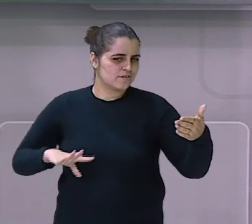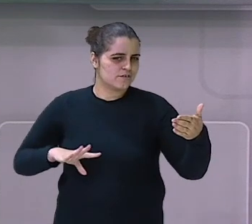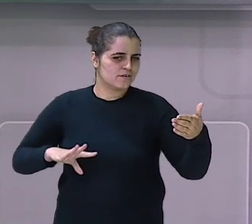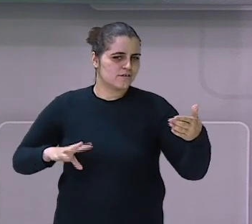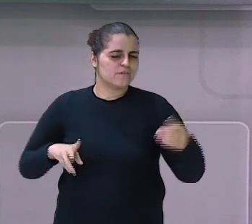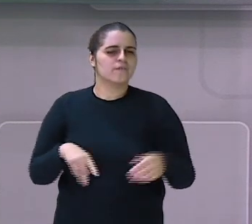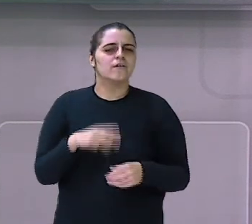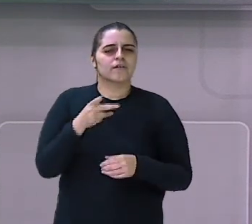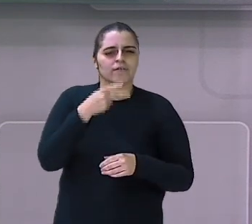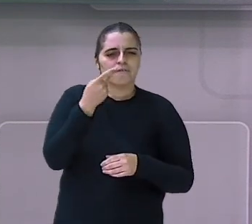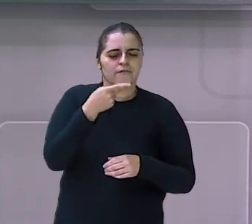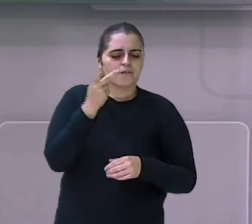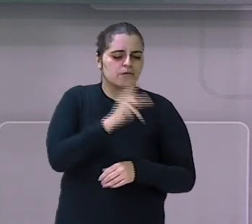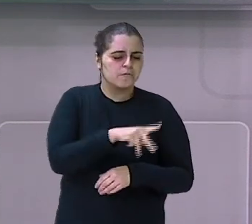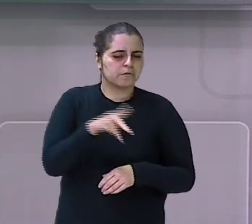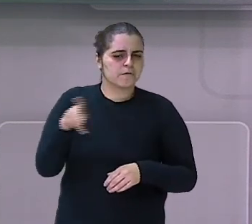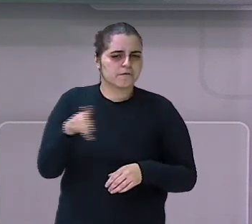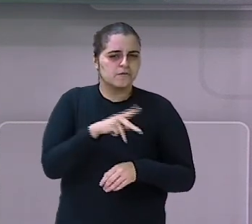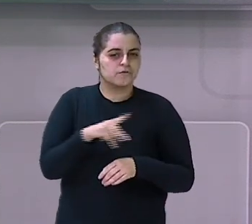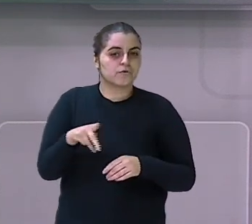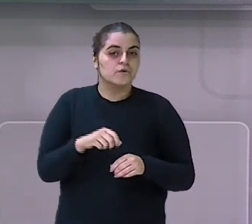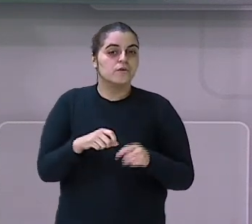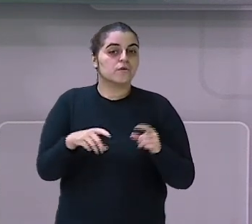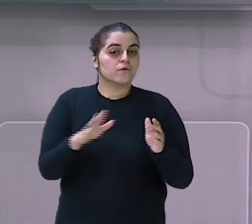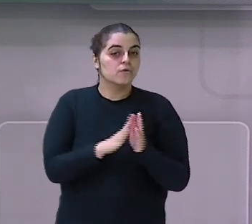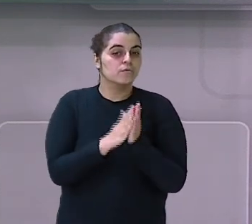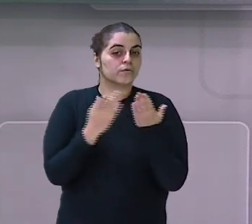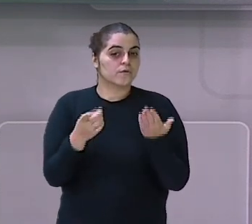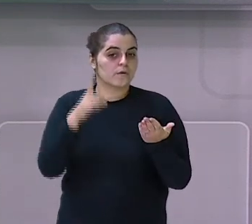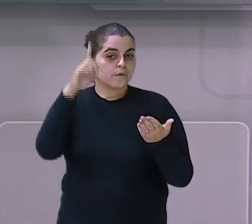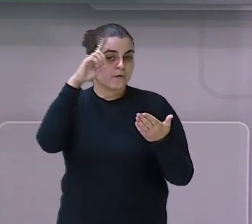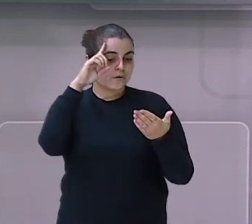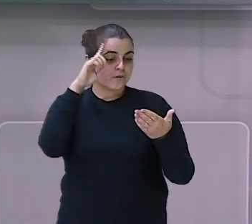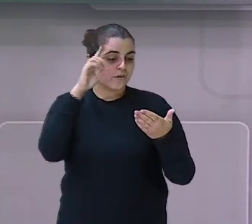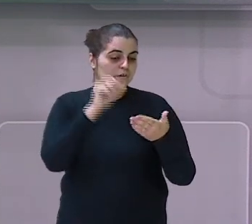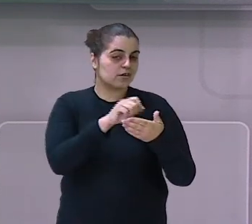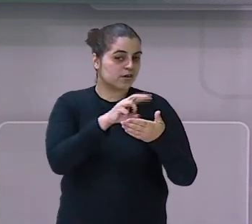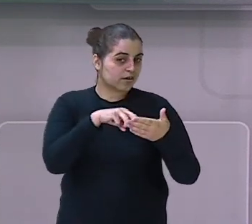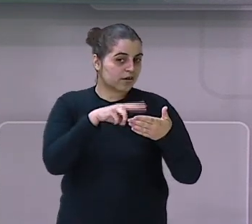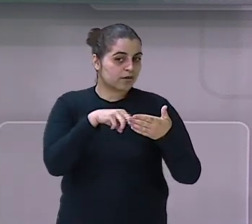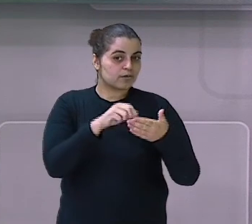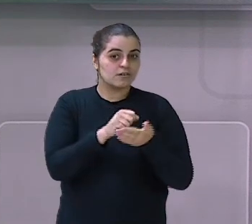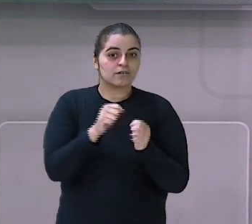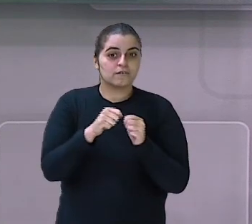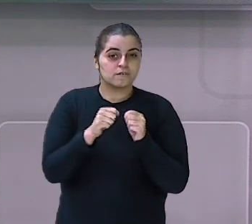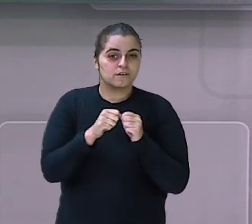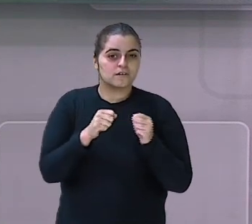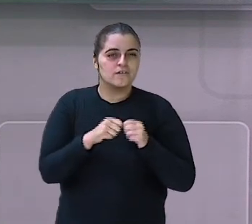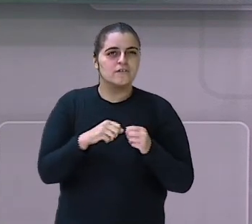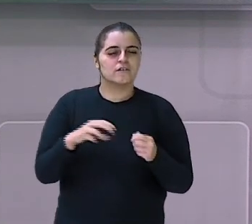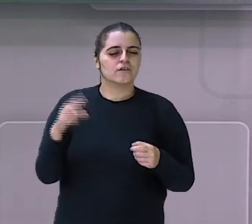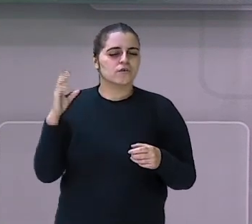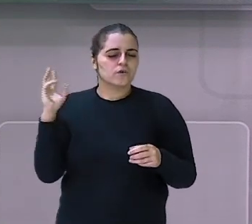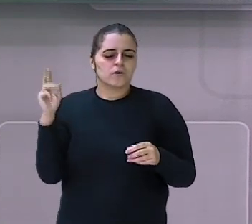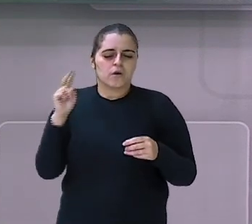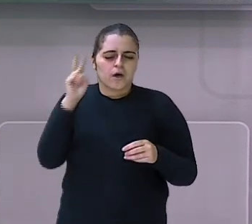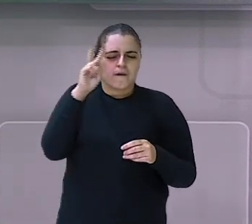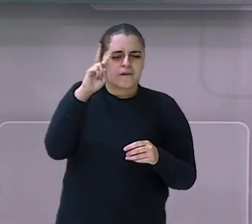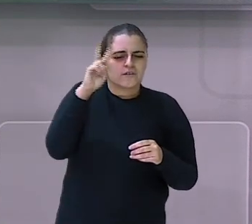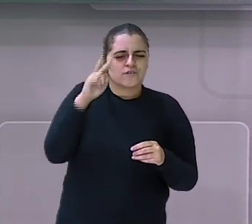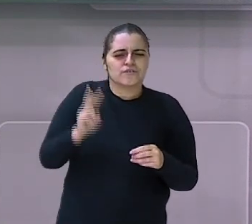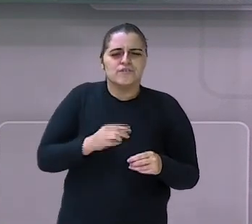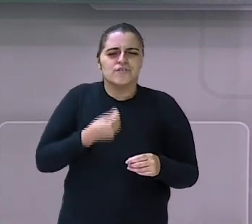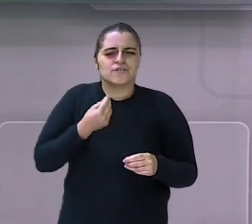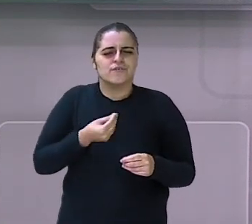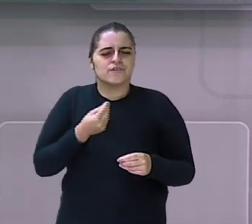falar com a professora sobre o diário que você vai confeccionar. Tá bom? Sobre a sua linha do tempo. Contar